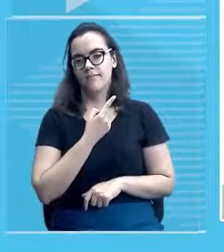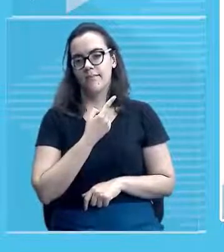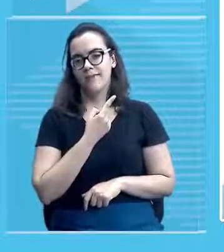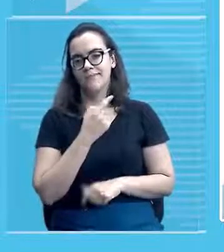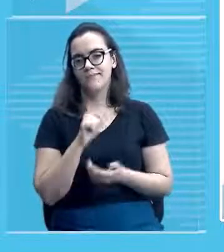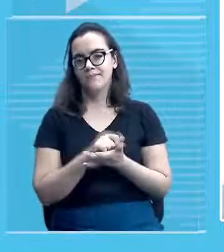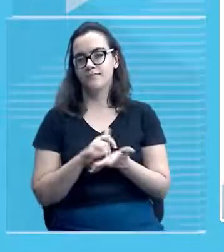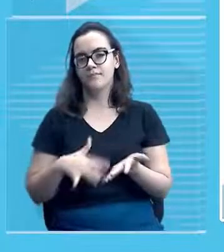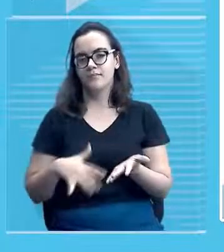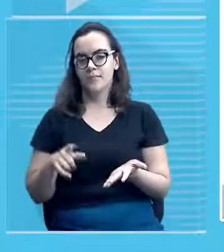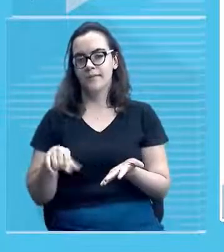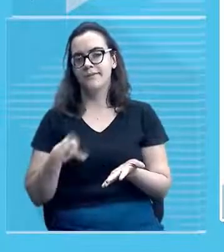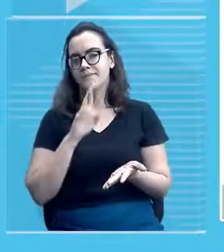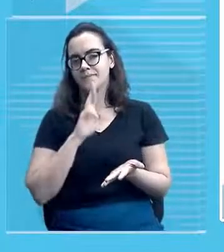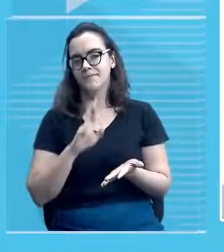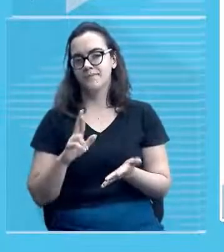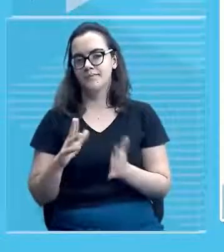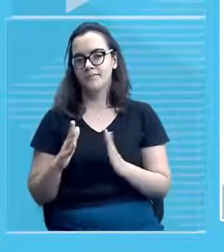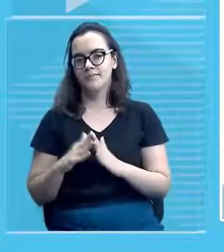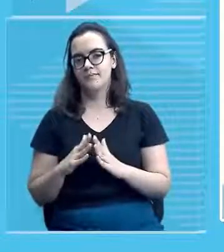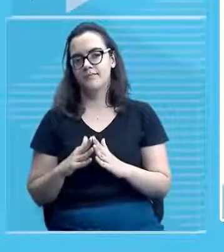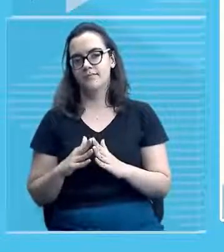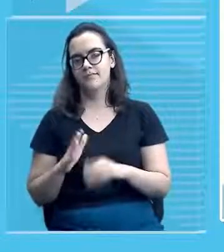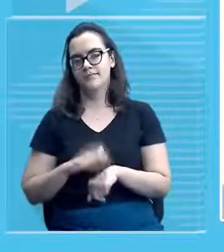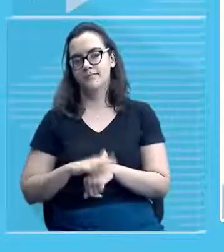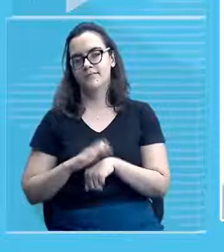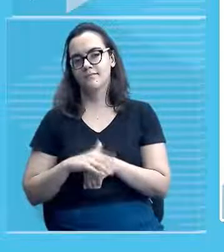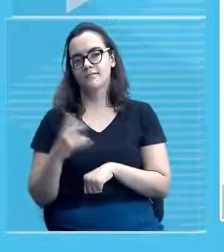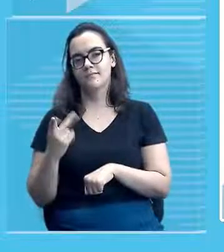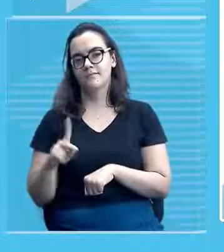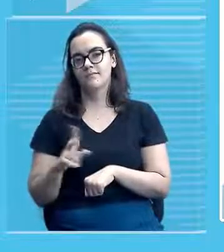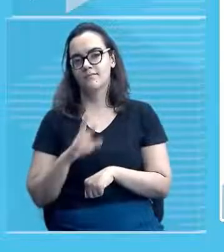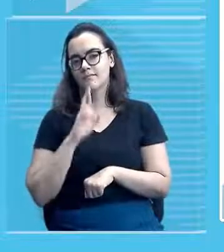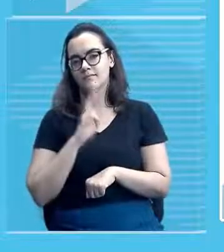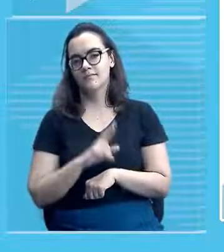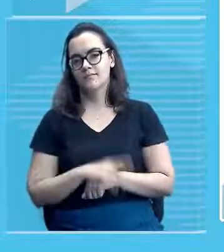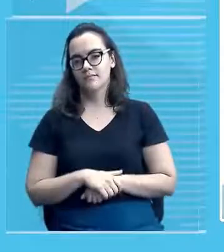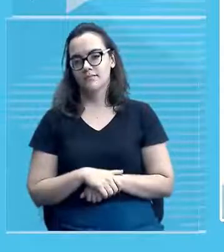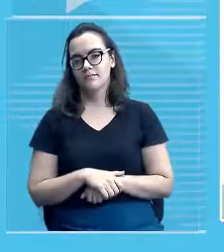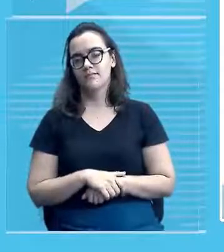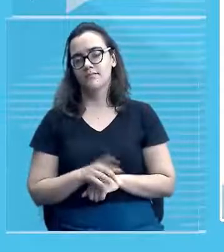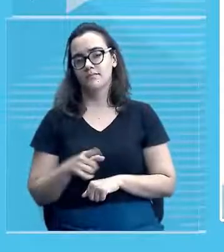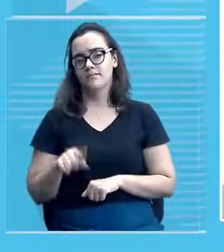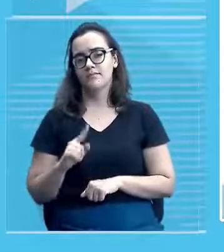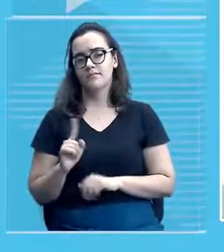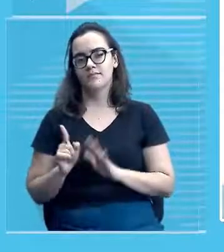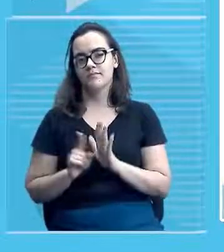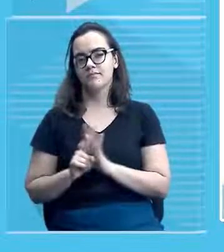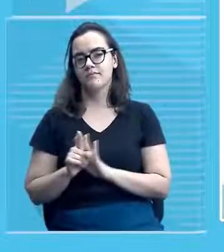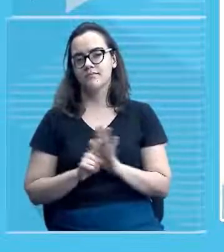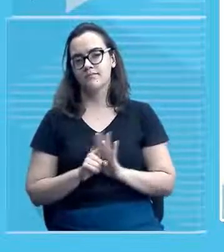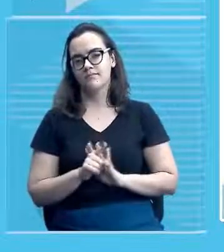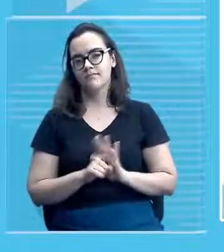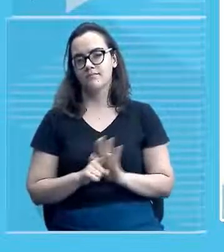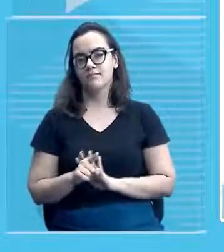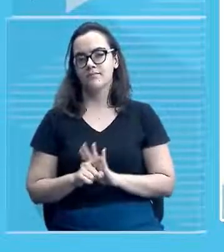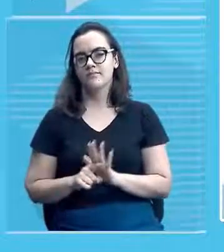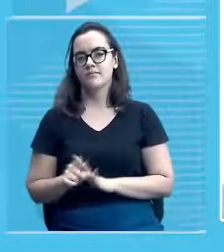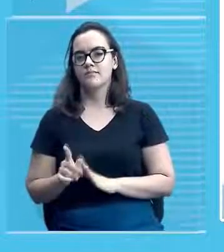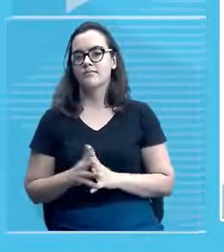ou melhor essa questão vai ficar como uma atividade para casa para você pesquisar opa